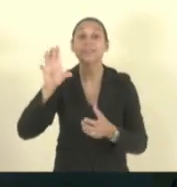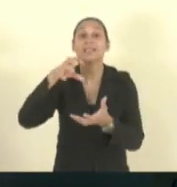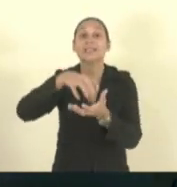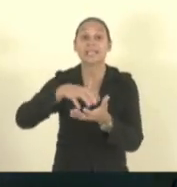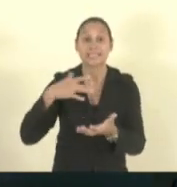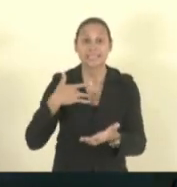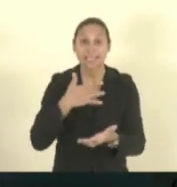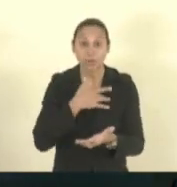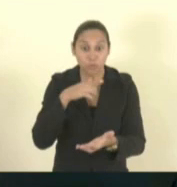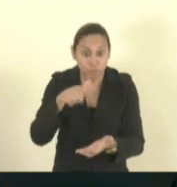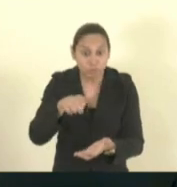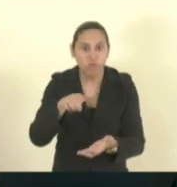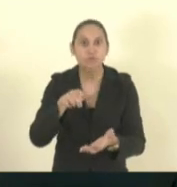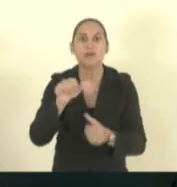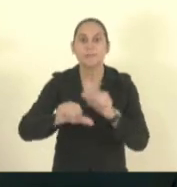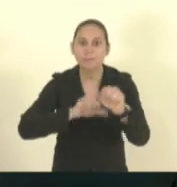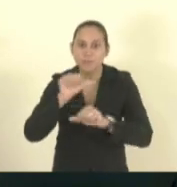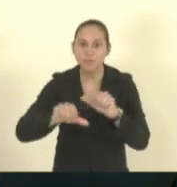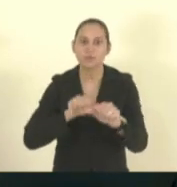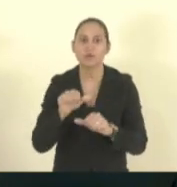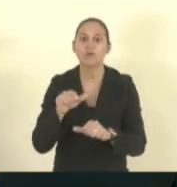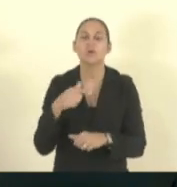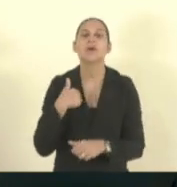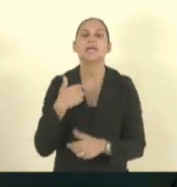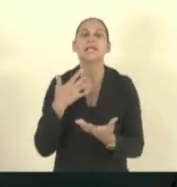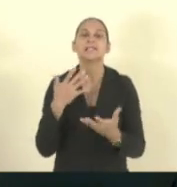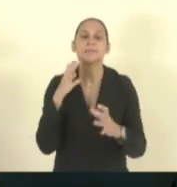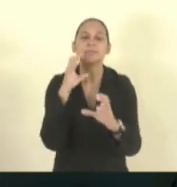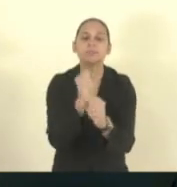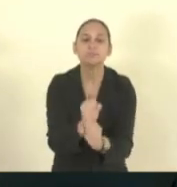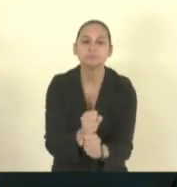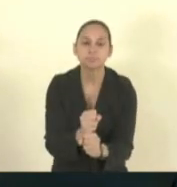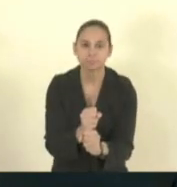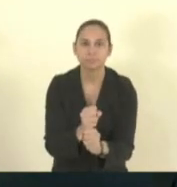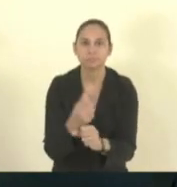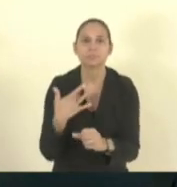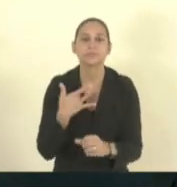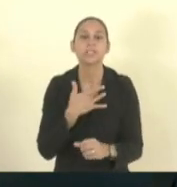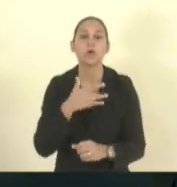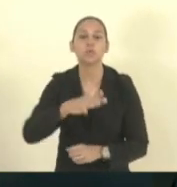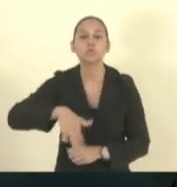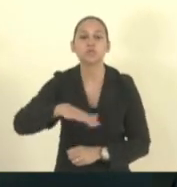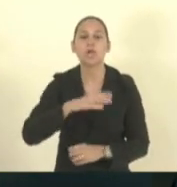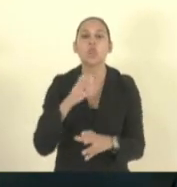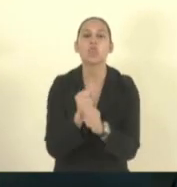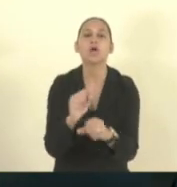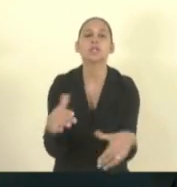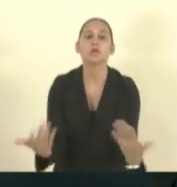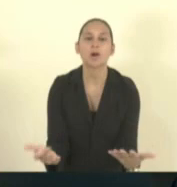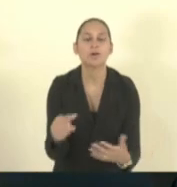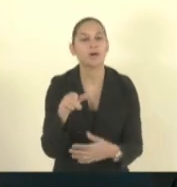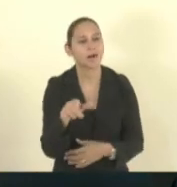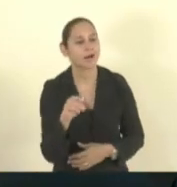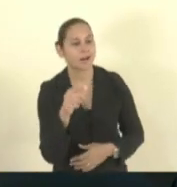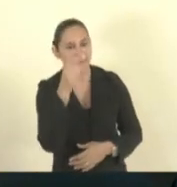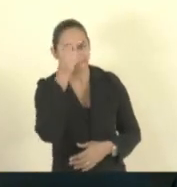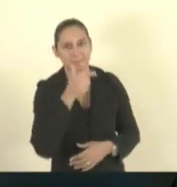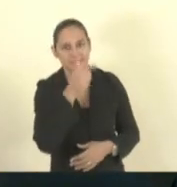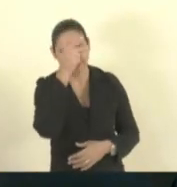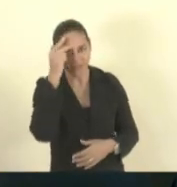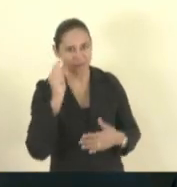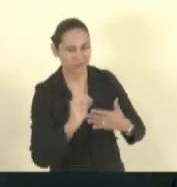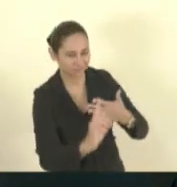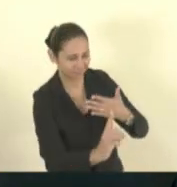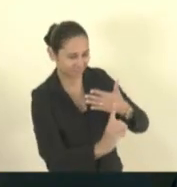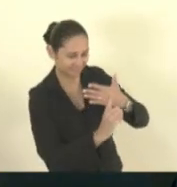mudou a realidade a gente queria saber a nota da unidade de saúde então o usuário chegava lá e dava aquela nota era algo que